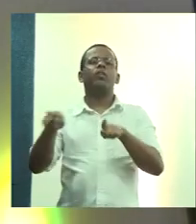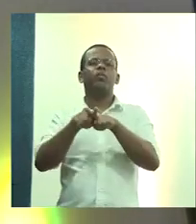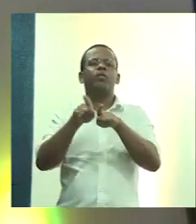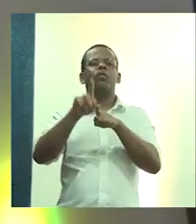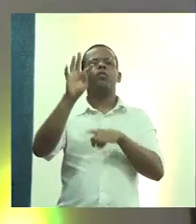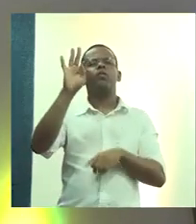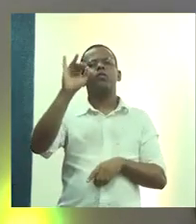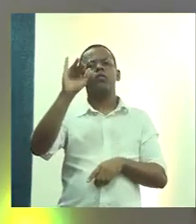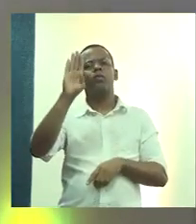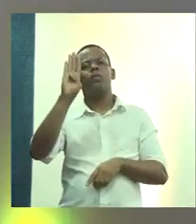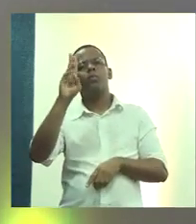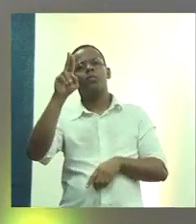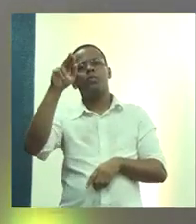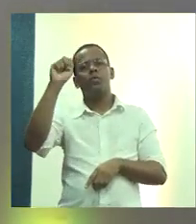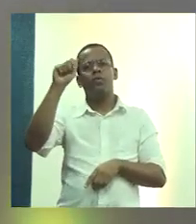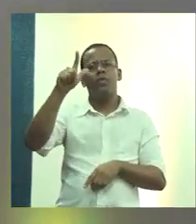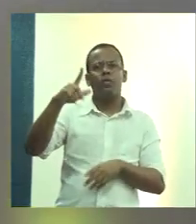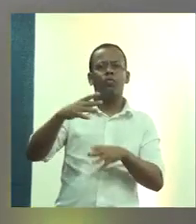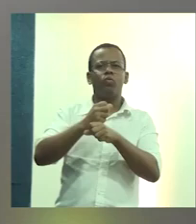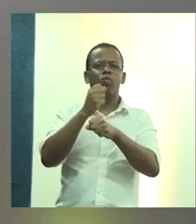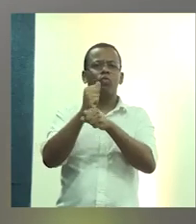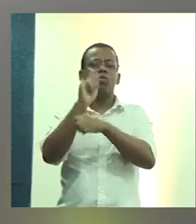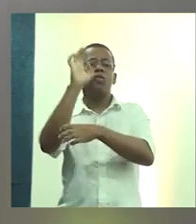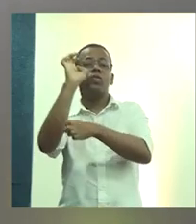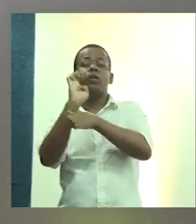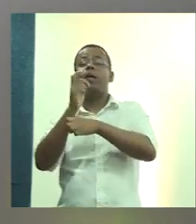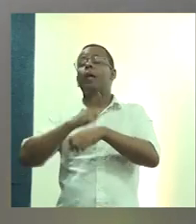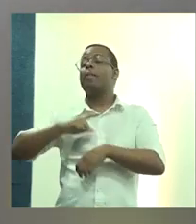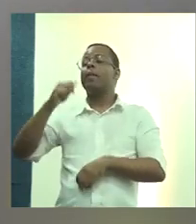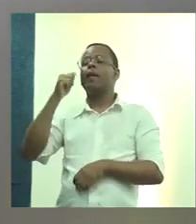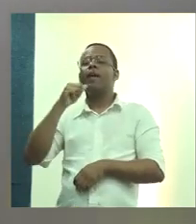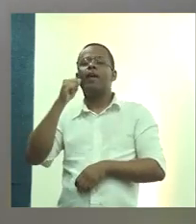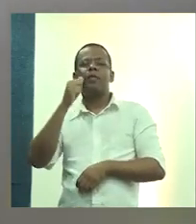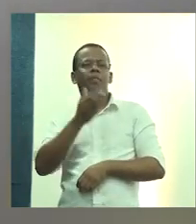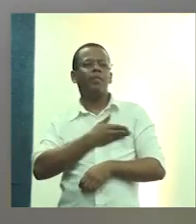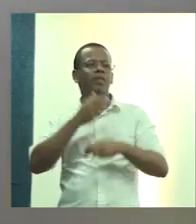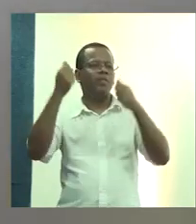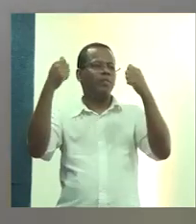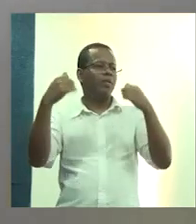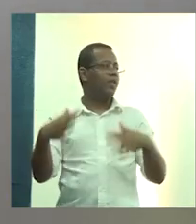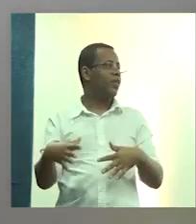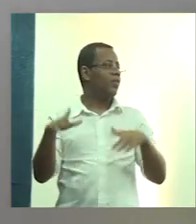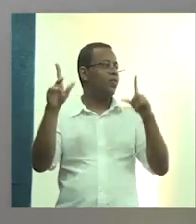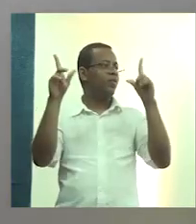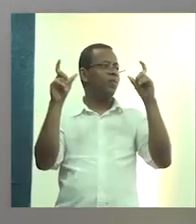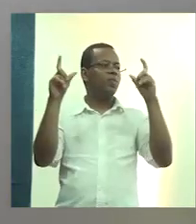enfim. E, como disse nossa colega, o Ano Habitat, para ficar bonitinho na foto ali.